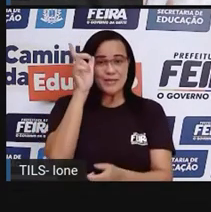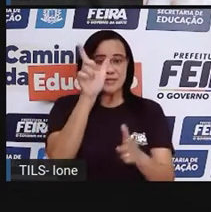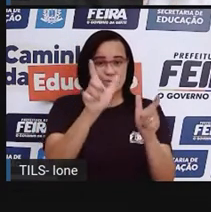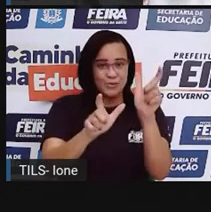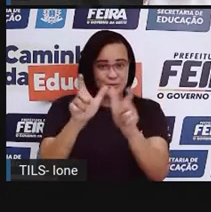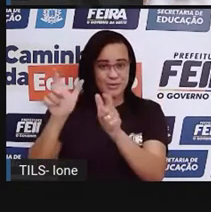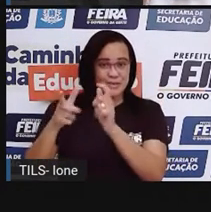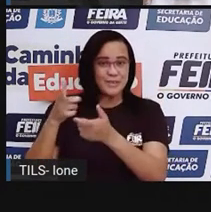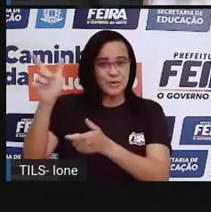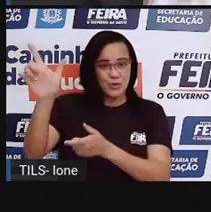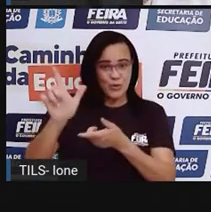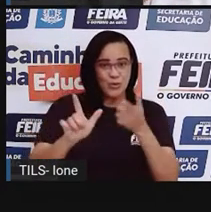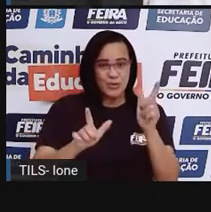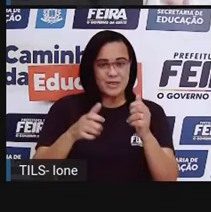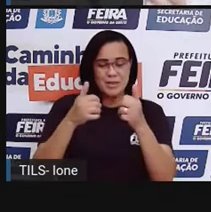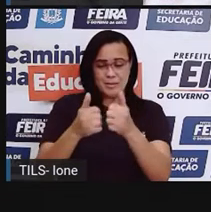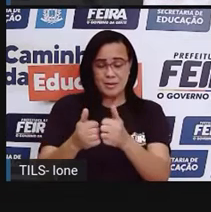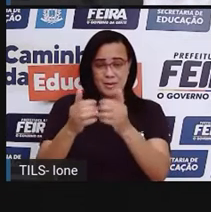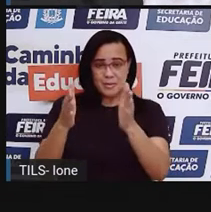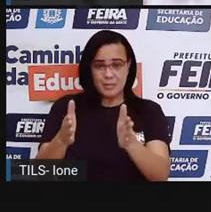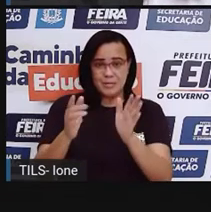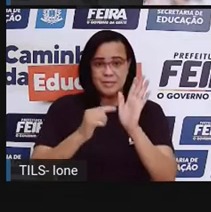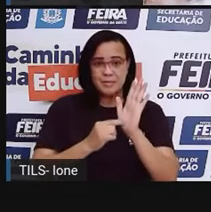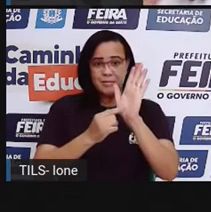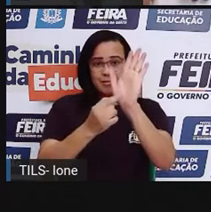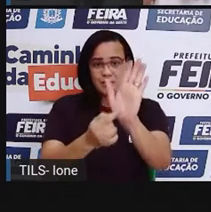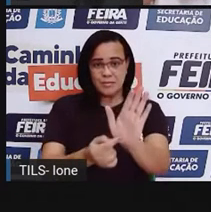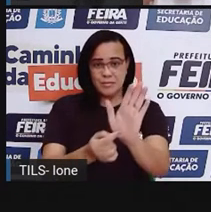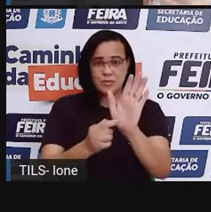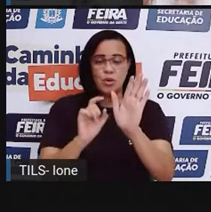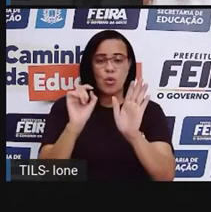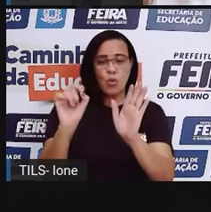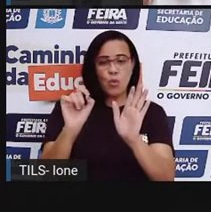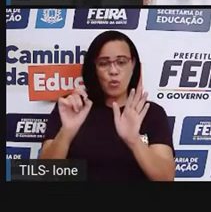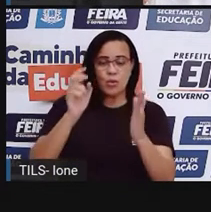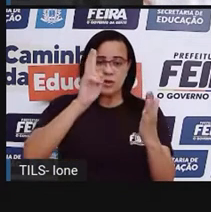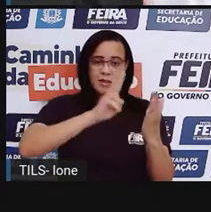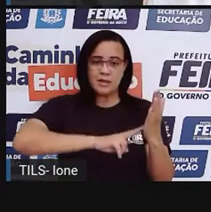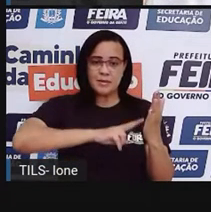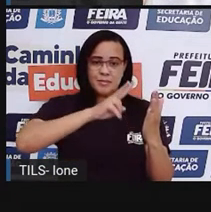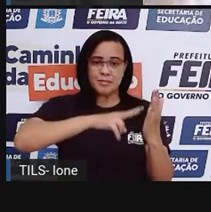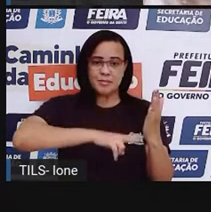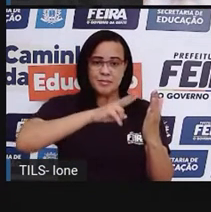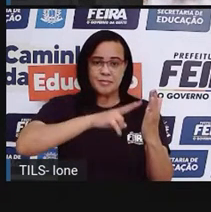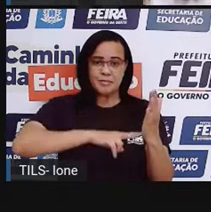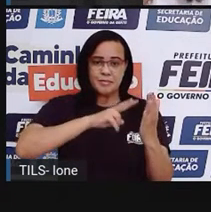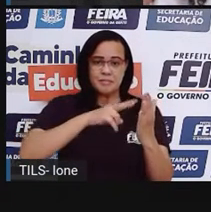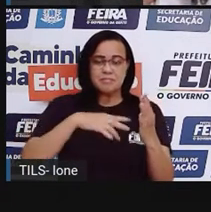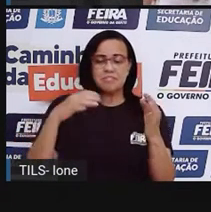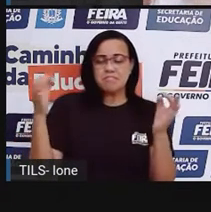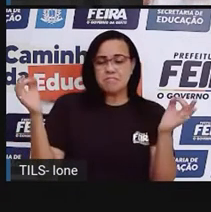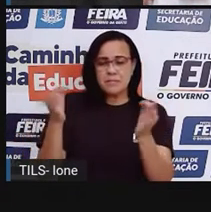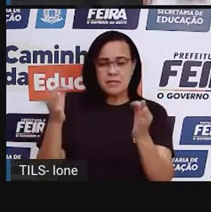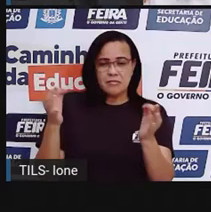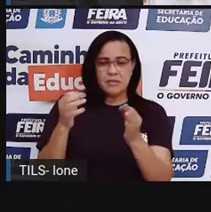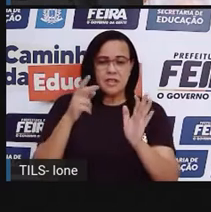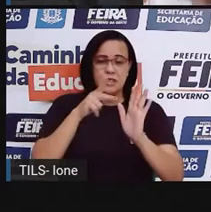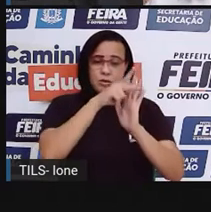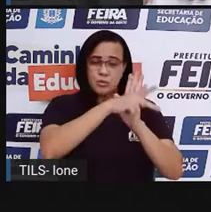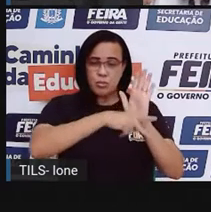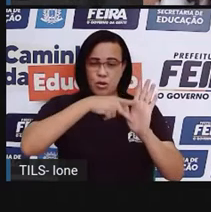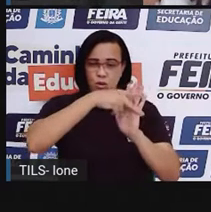a prova vai resgatar com vocês, né, uma leitura bem legal que foi feita, né, um projeto